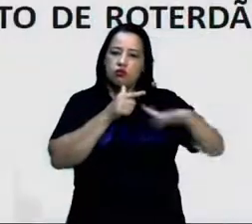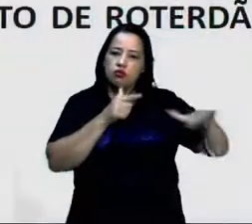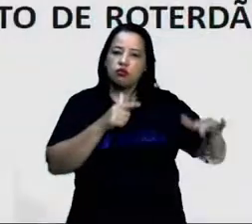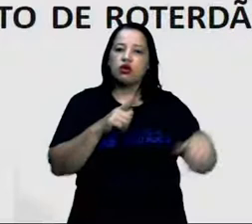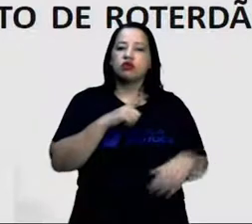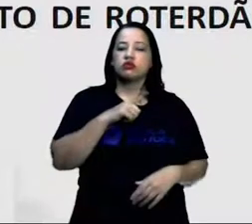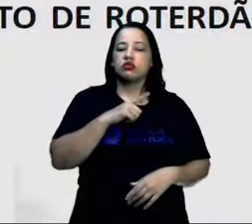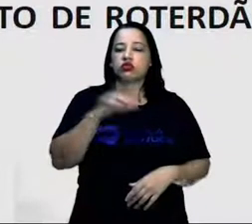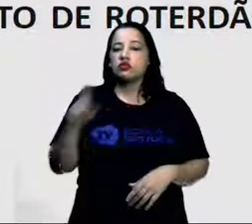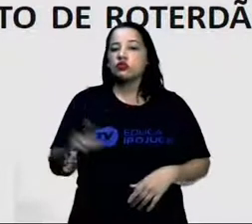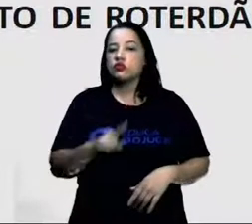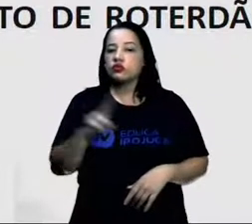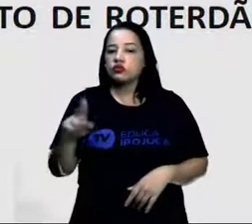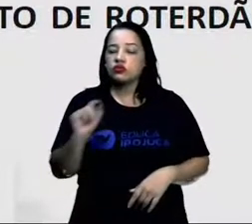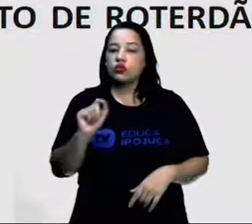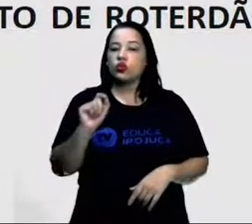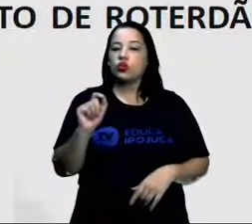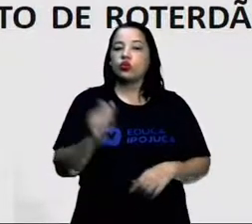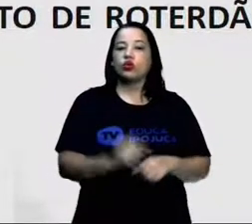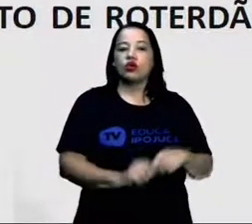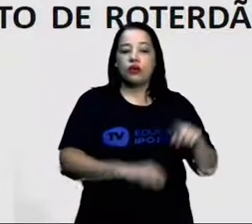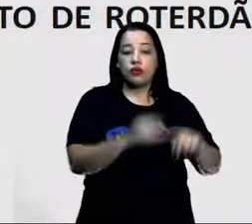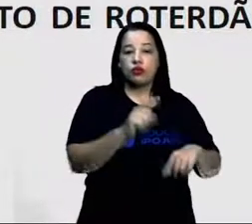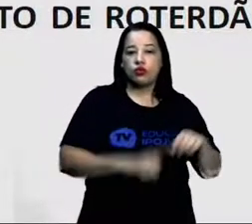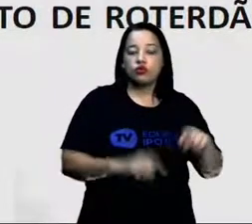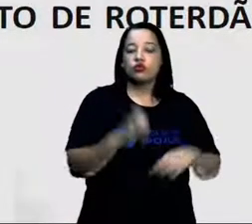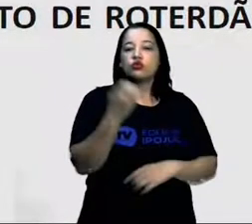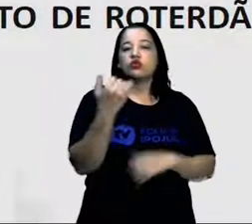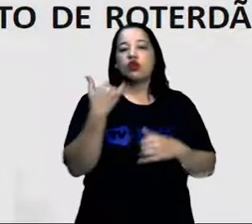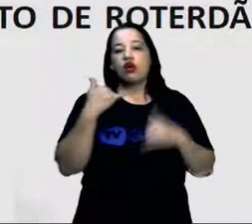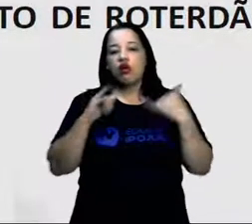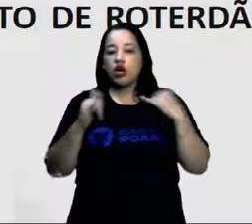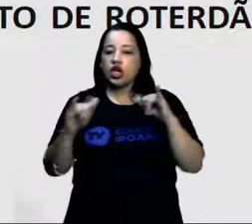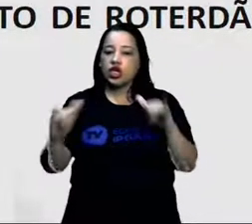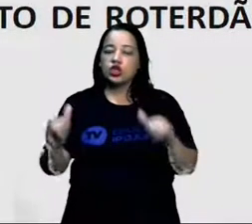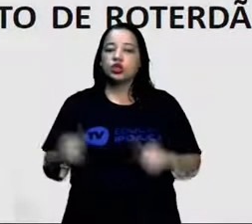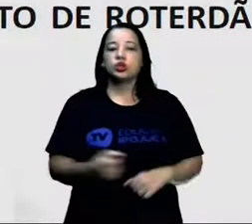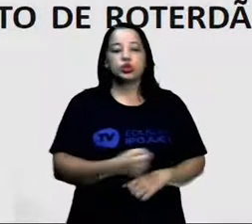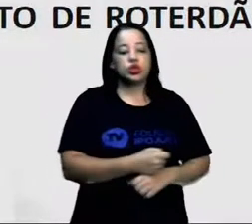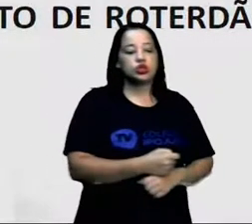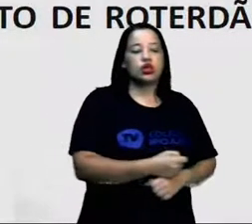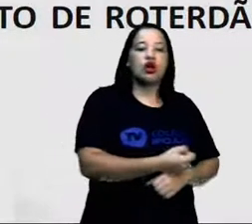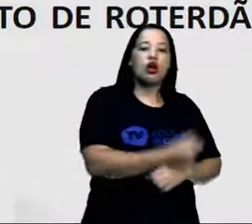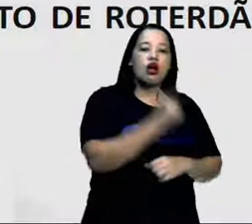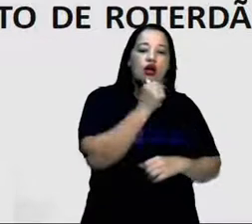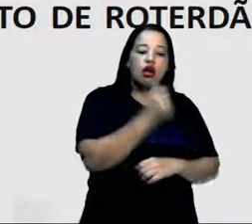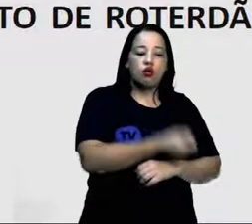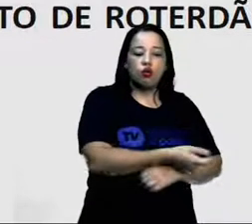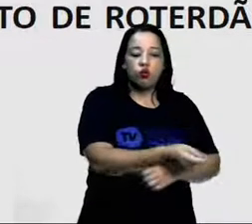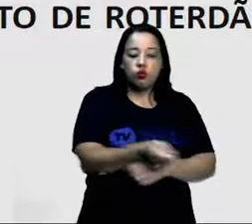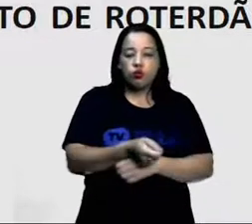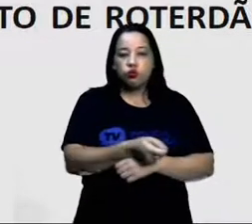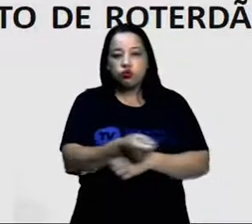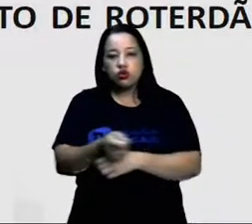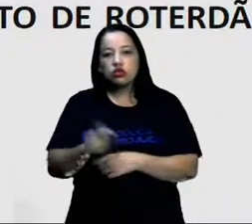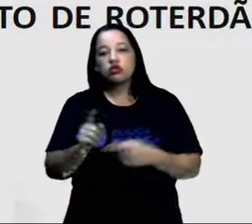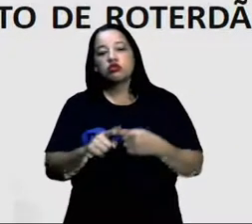utilizados para produção de energia, irrigação, comércio e navegação.